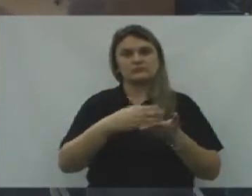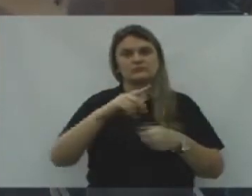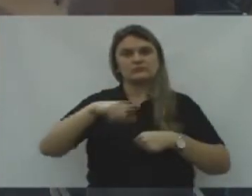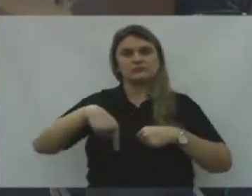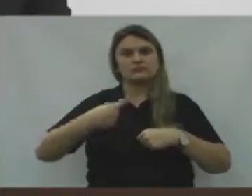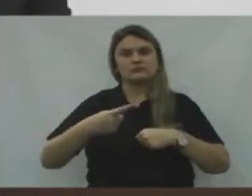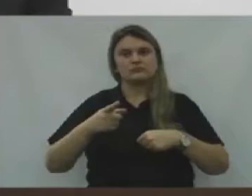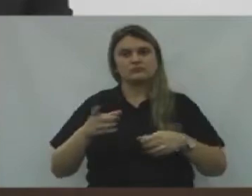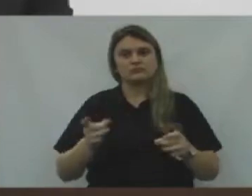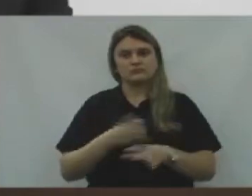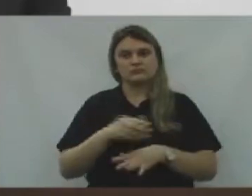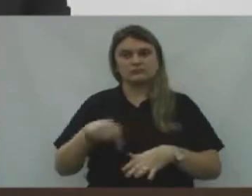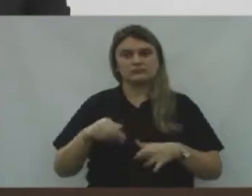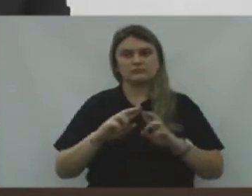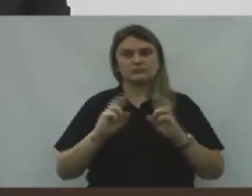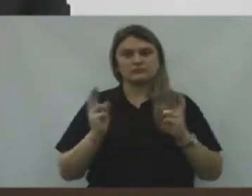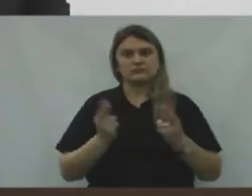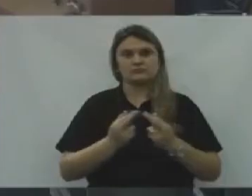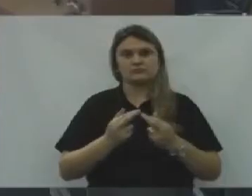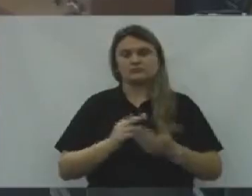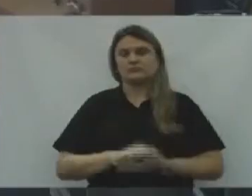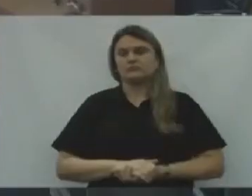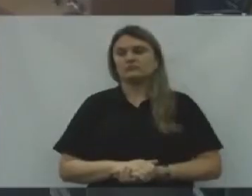Logo após esta reunião ordinária.